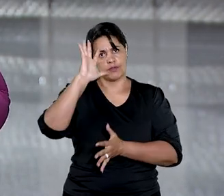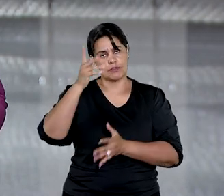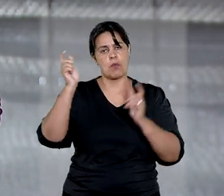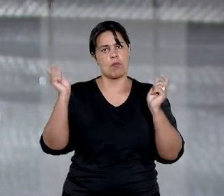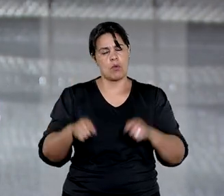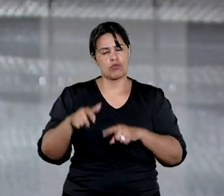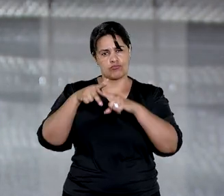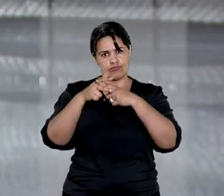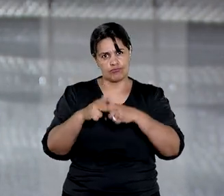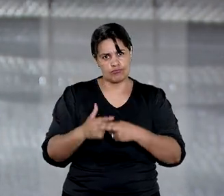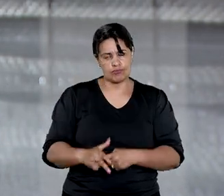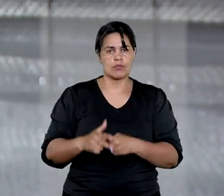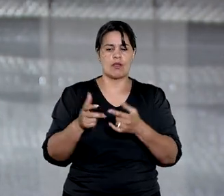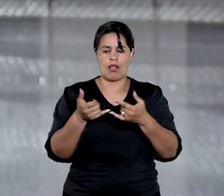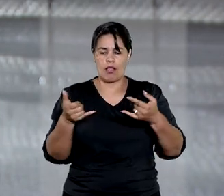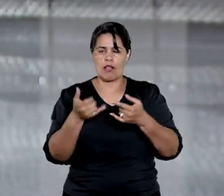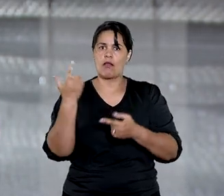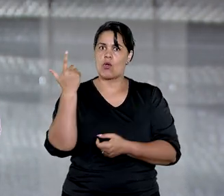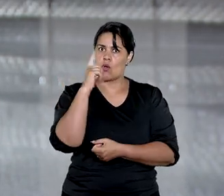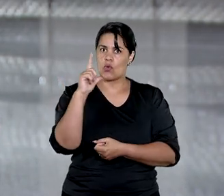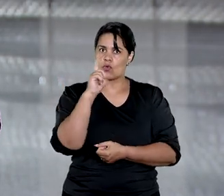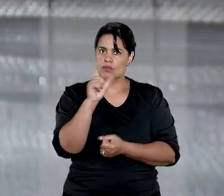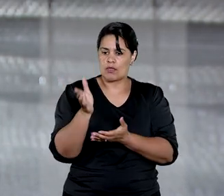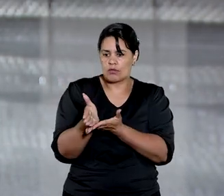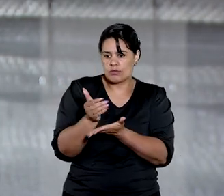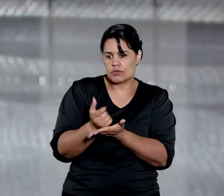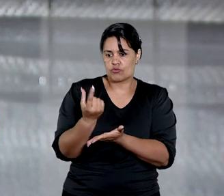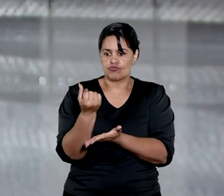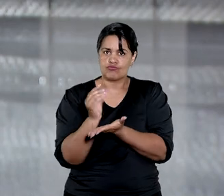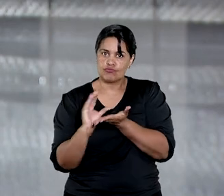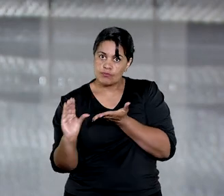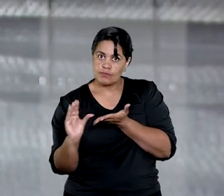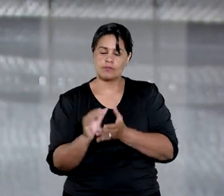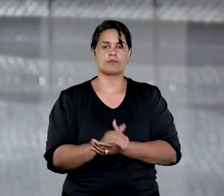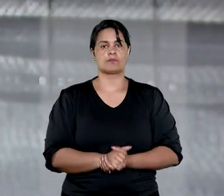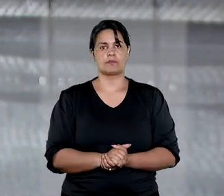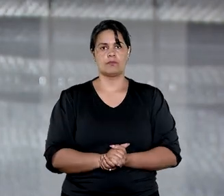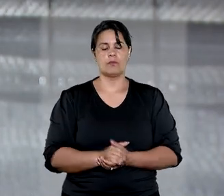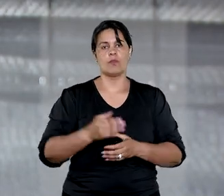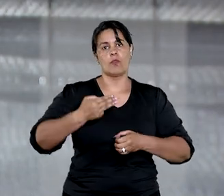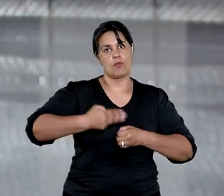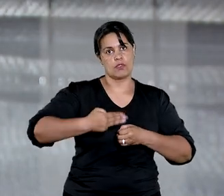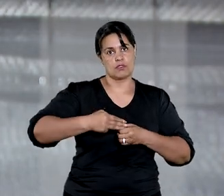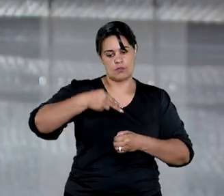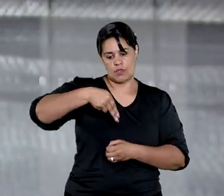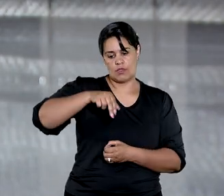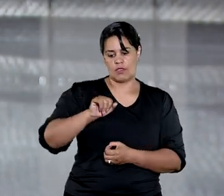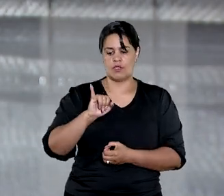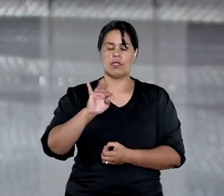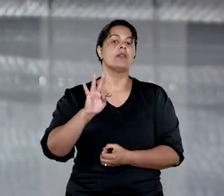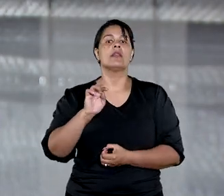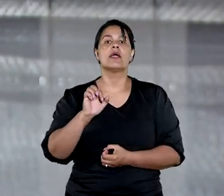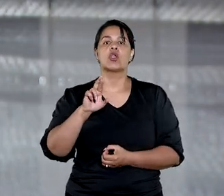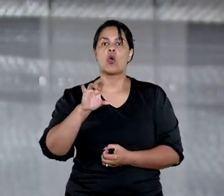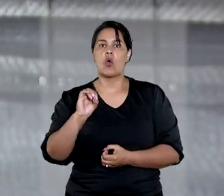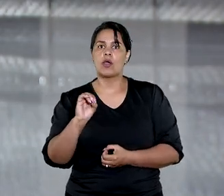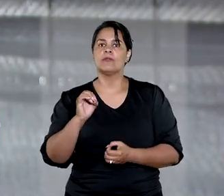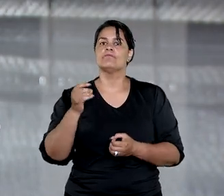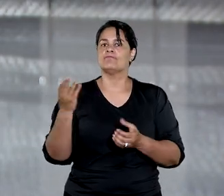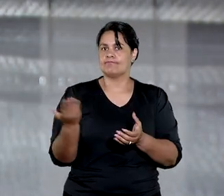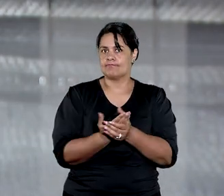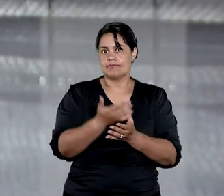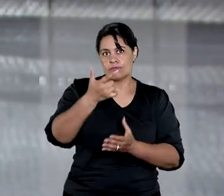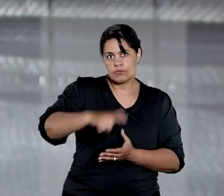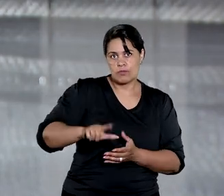reajustar as linhas geodésicas para fins de divisão dos royalties. O município de Niterói recorreu, mas a decisão